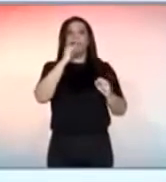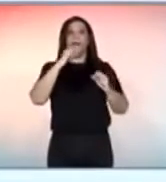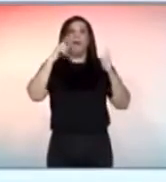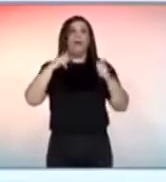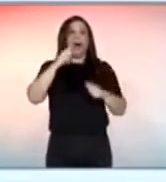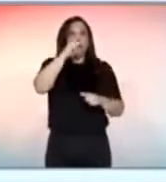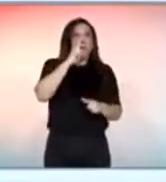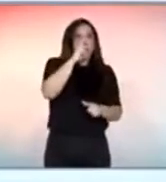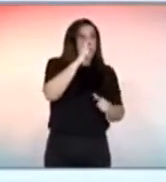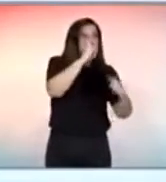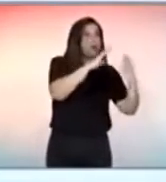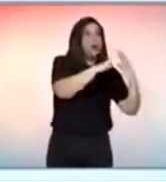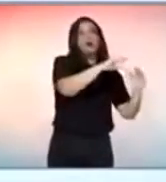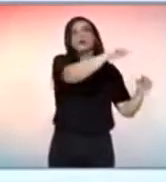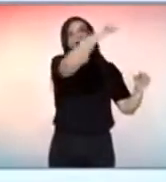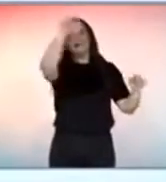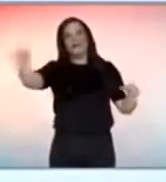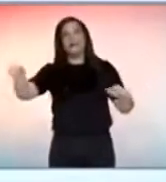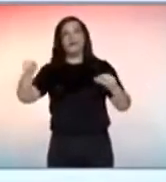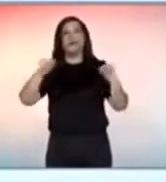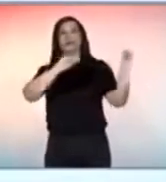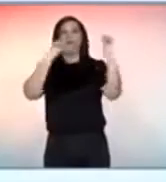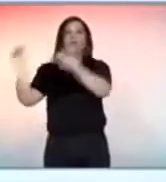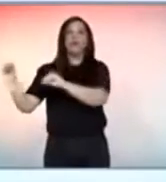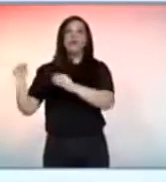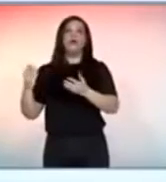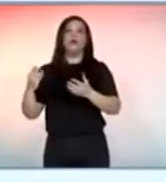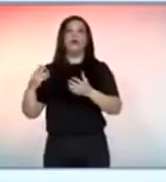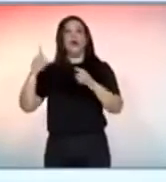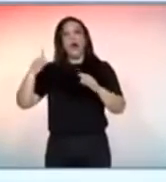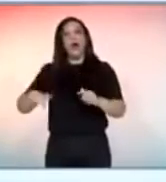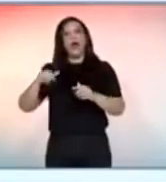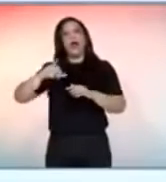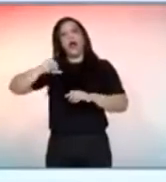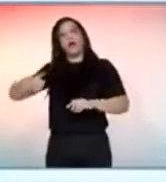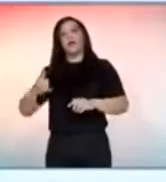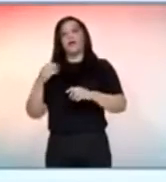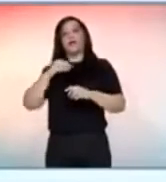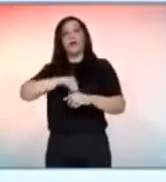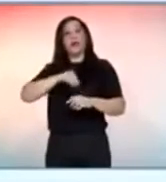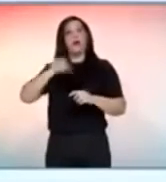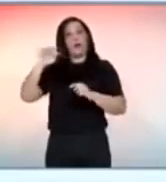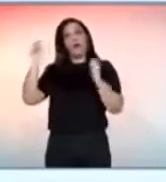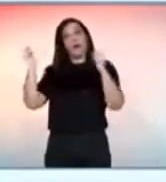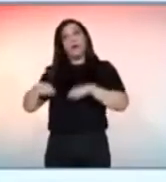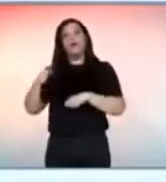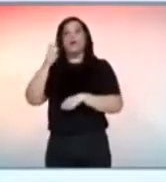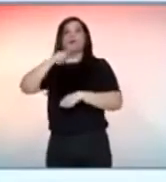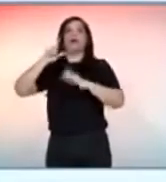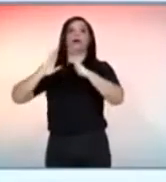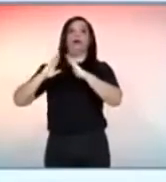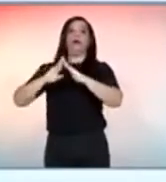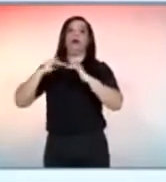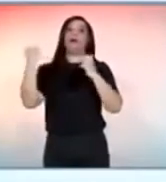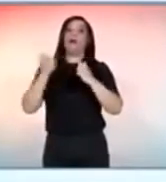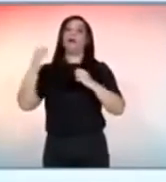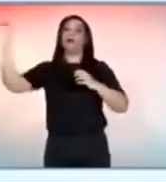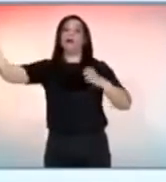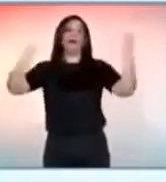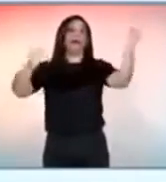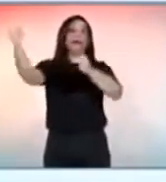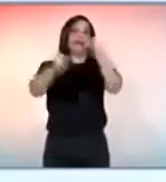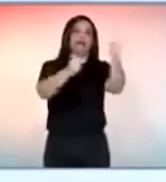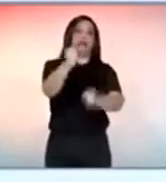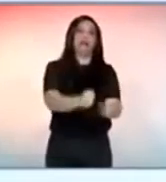de risco, por exemplo, e terem uma condição mais digna. Subsidiado pela condição da renda familiar e não pelo valor do mercado. São muitas as cidades do mundo que